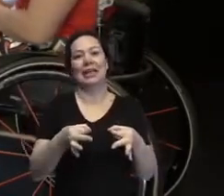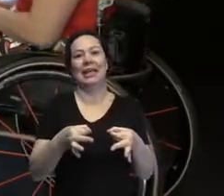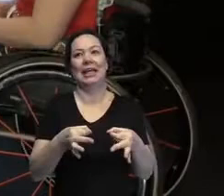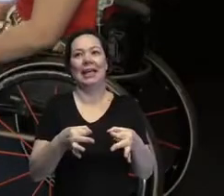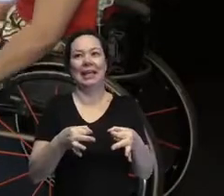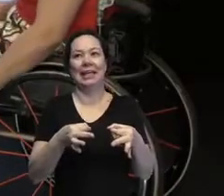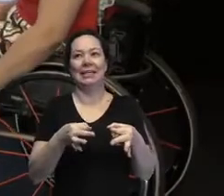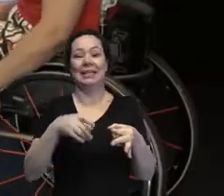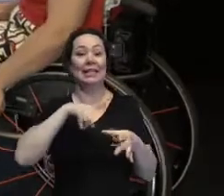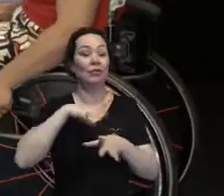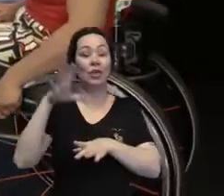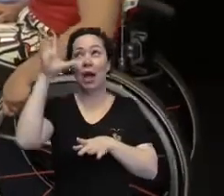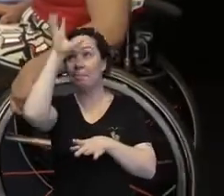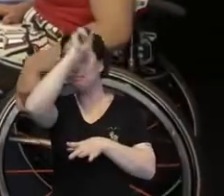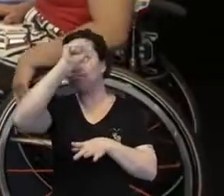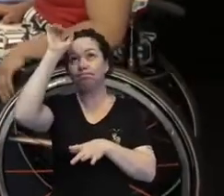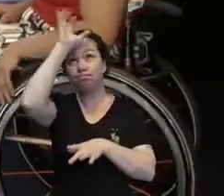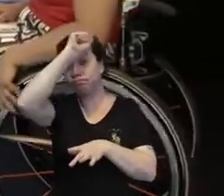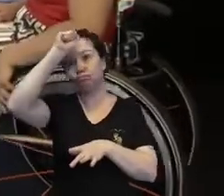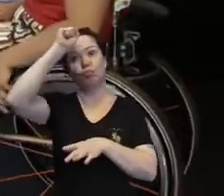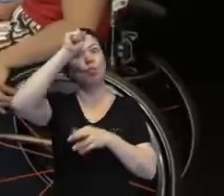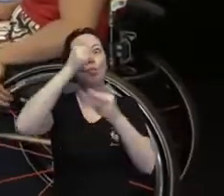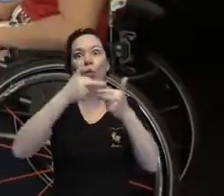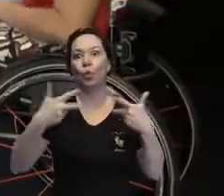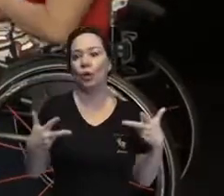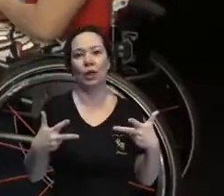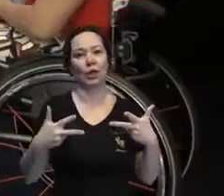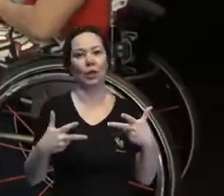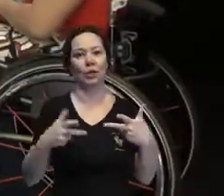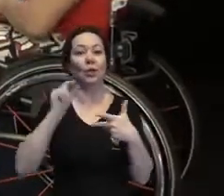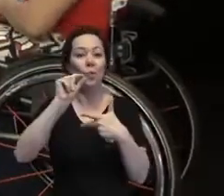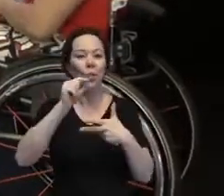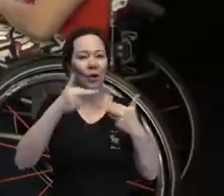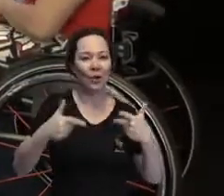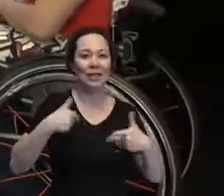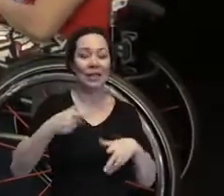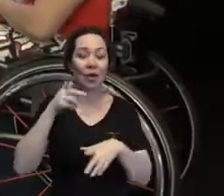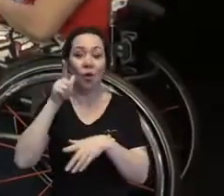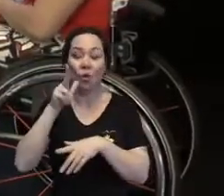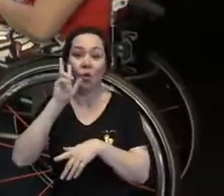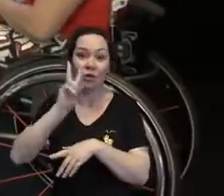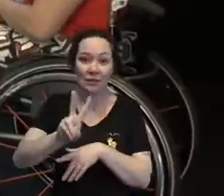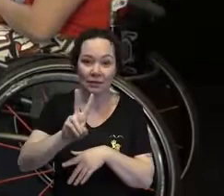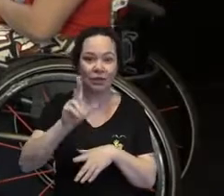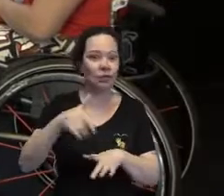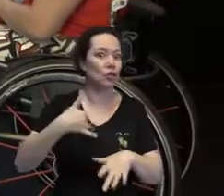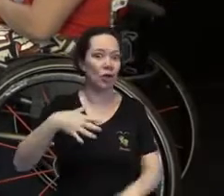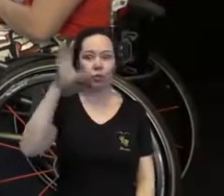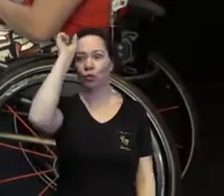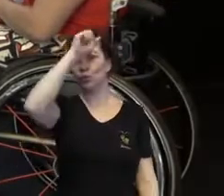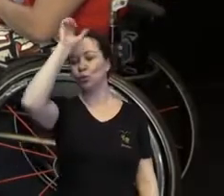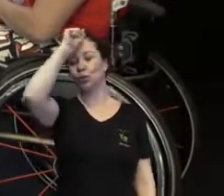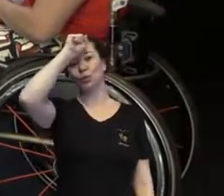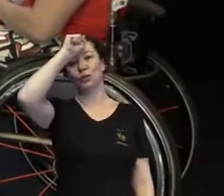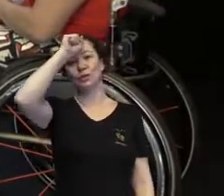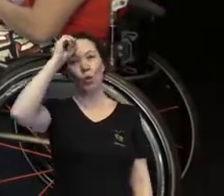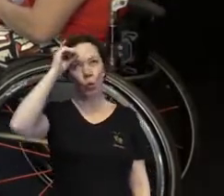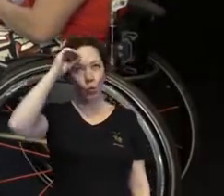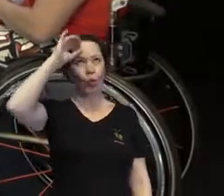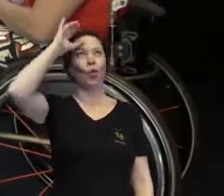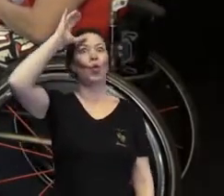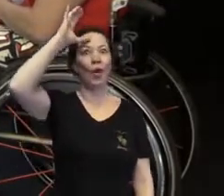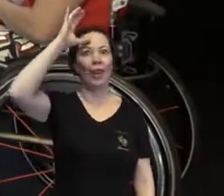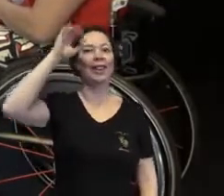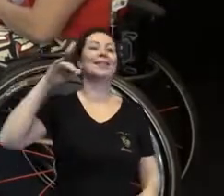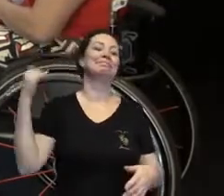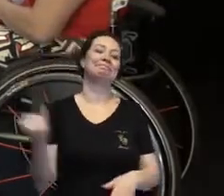teria aprendido muita coisa. O pouco que eu consegui assistir eu já aprendi pra caramba. Então, muito importante.